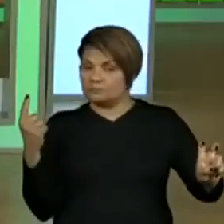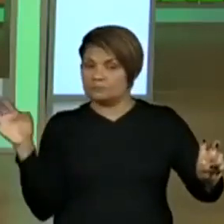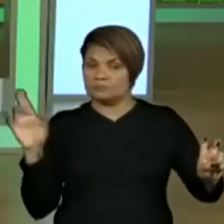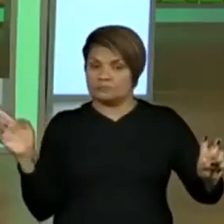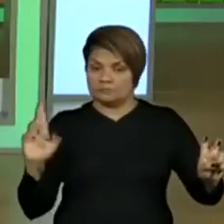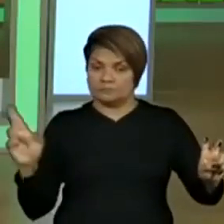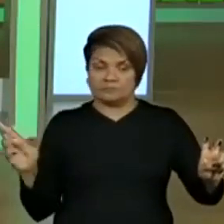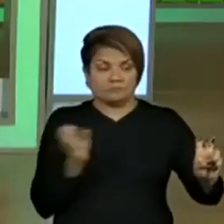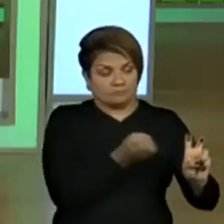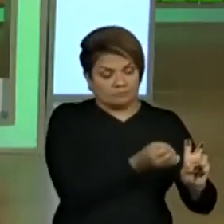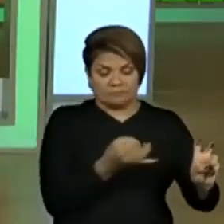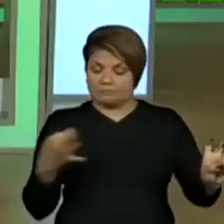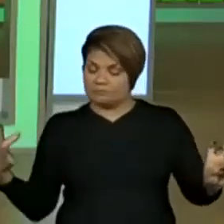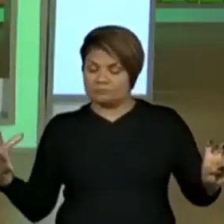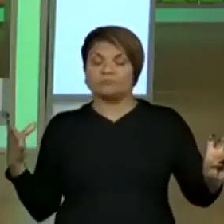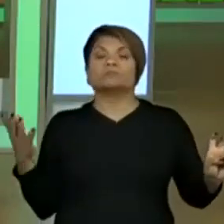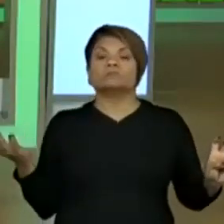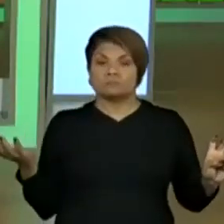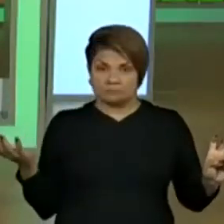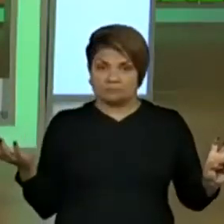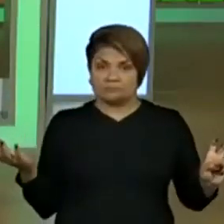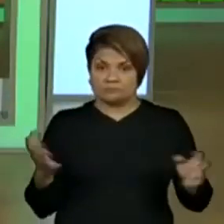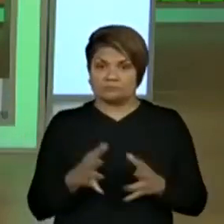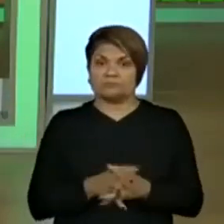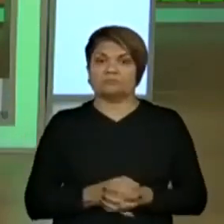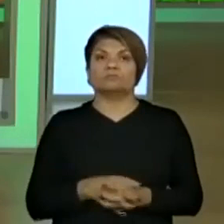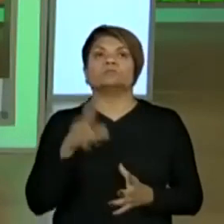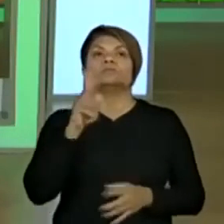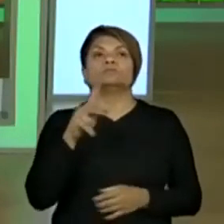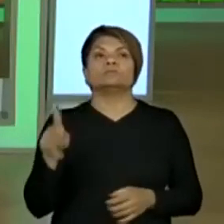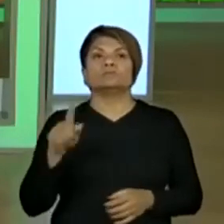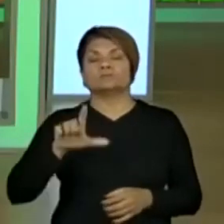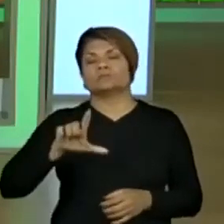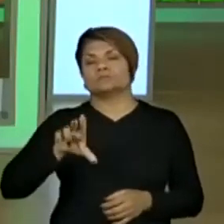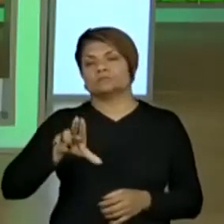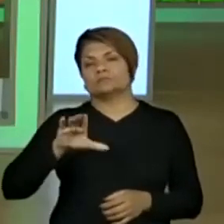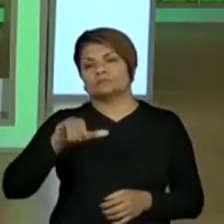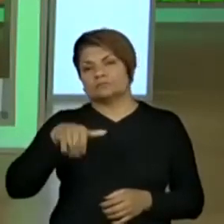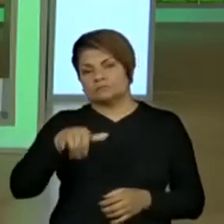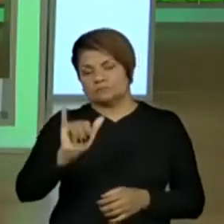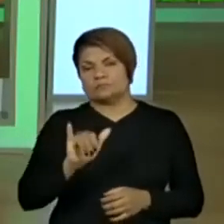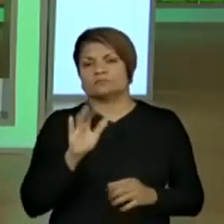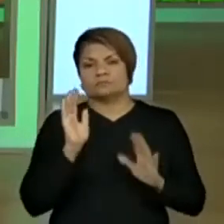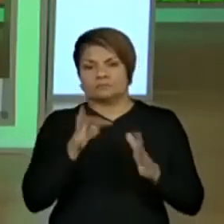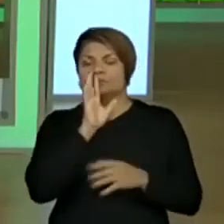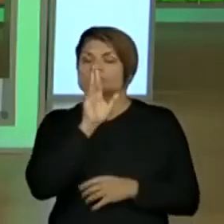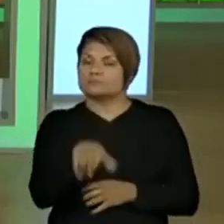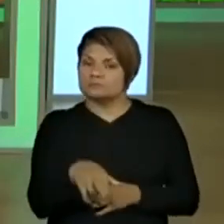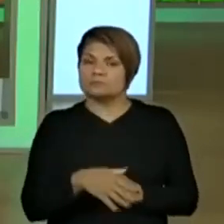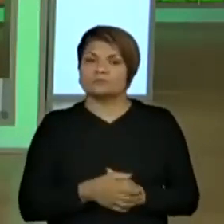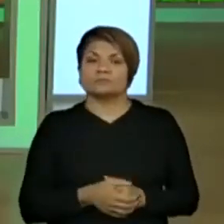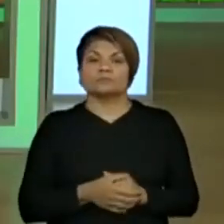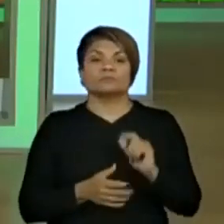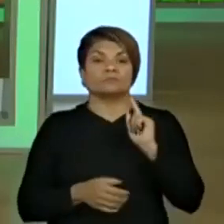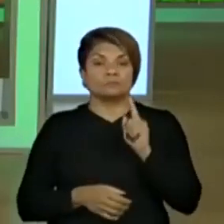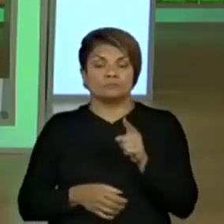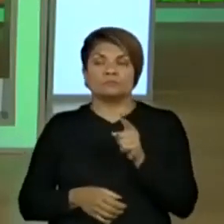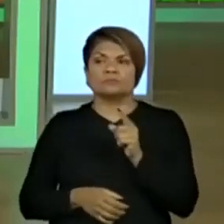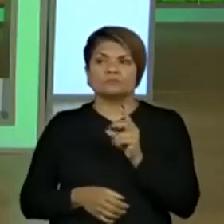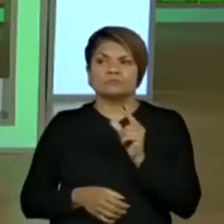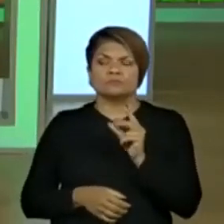Quanto falta? Professora Lucie já deu a resposta. Professora Carla disse que o Mozart disse